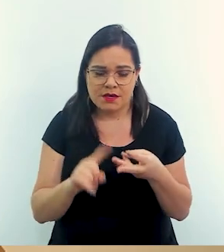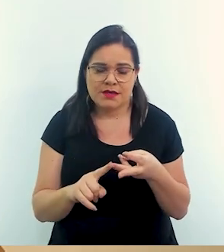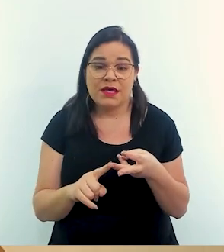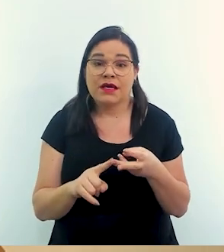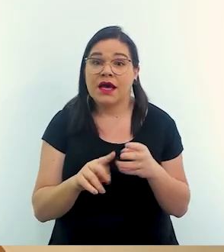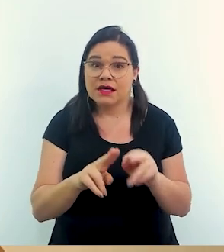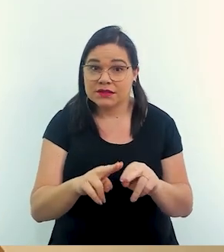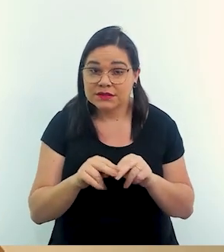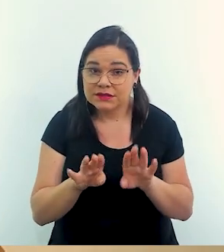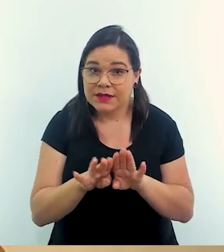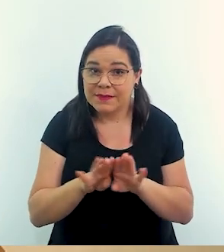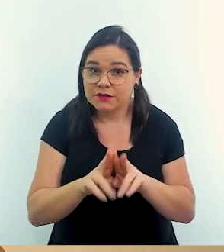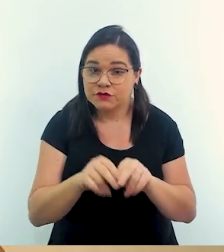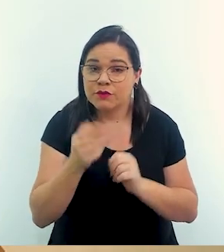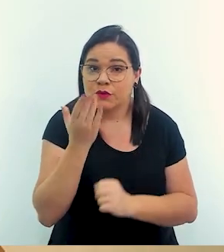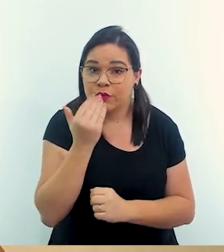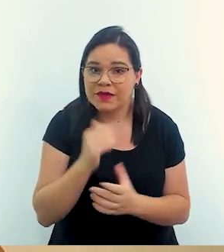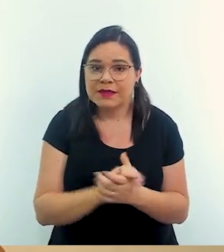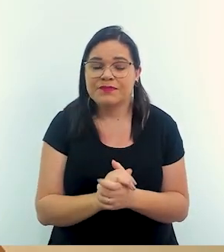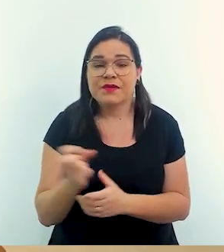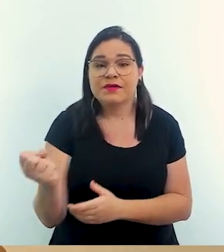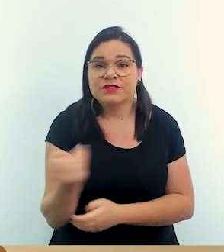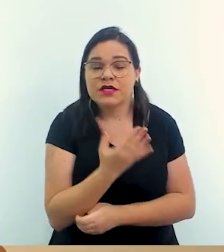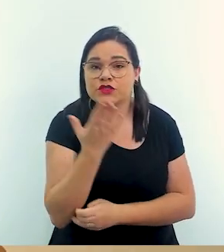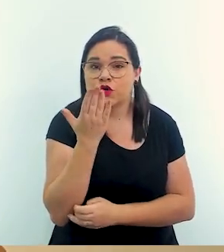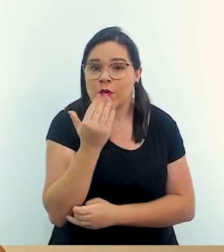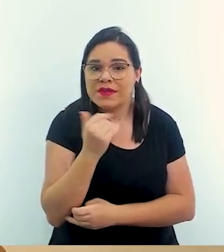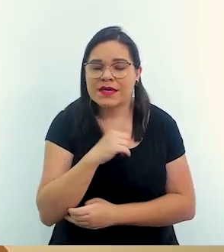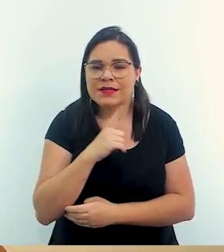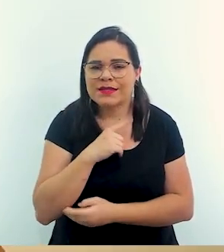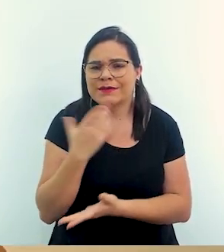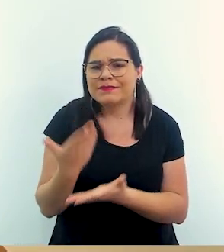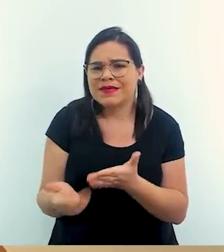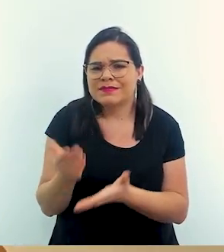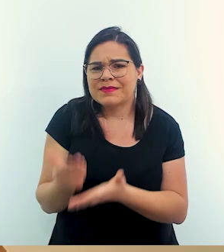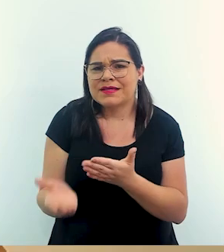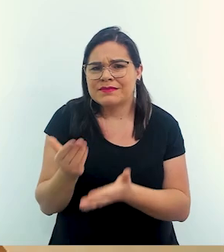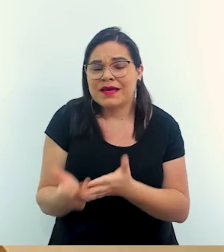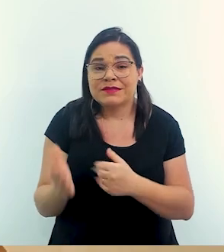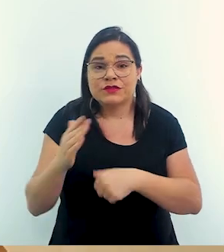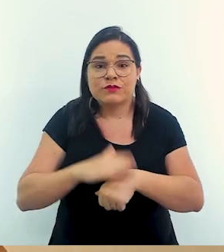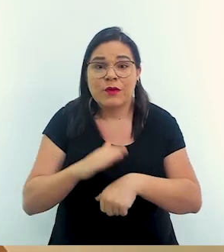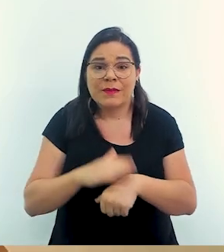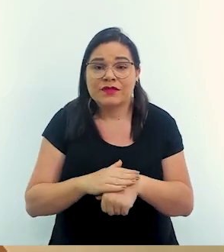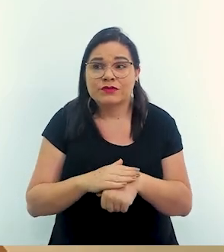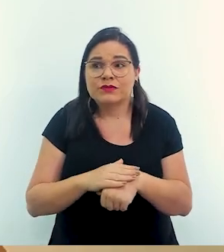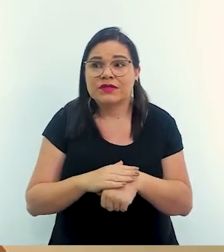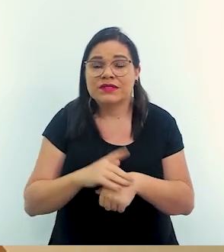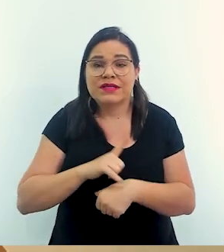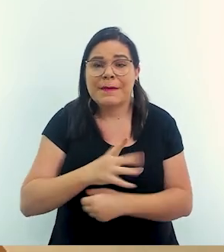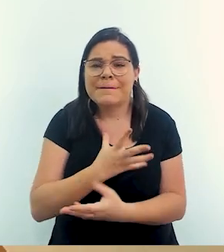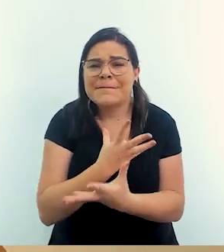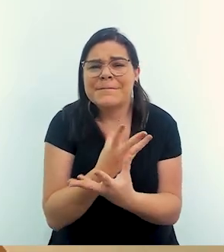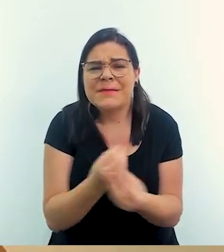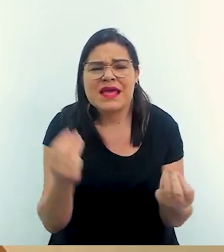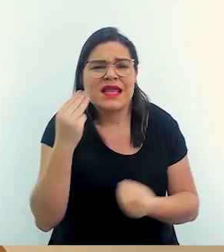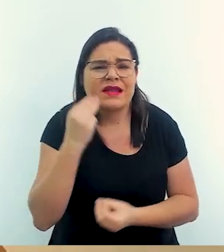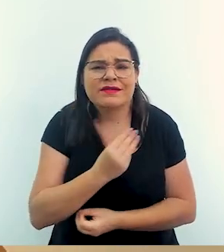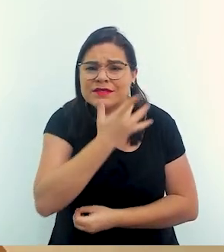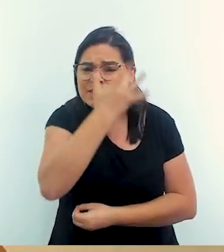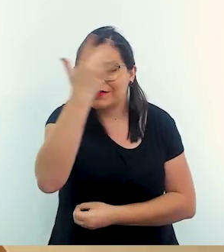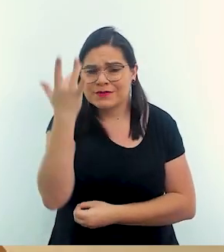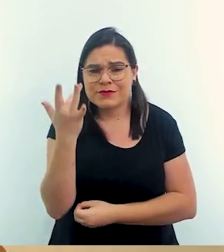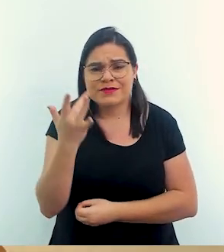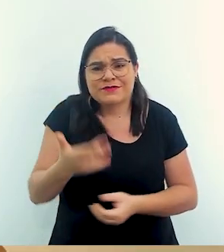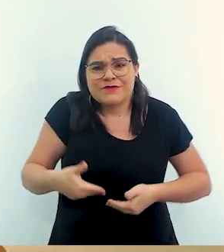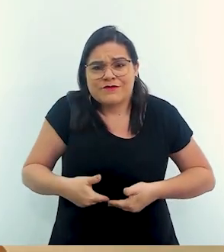pegando um gancho sobre alimentação a quantidade de alimento que a gente vai ter desperdiçado no momento onde a gente tem milhões